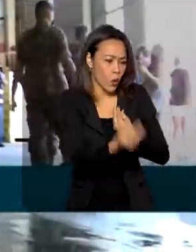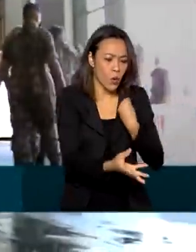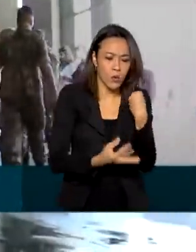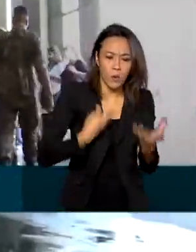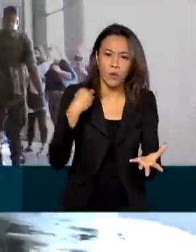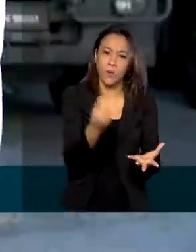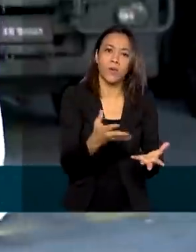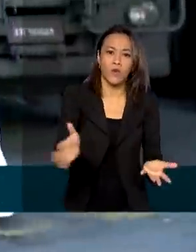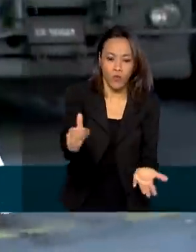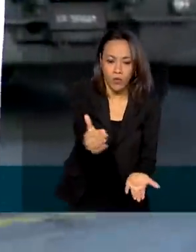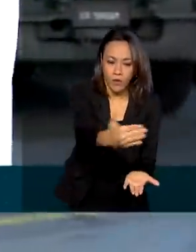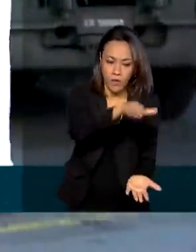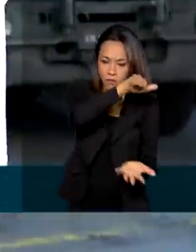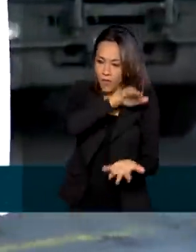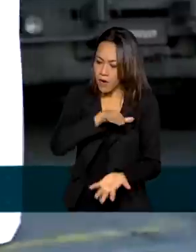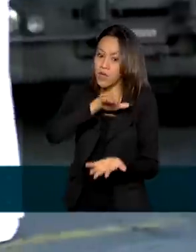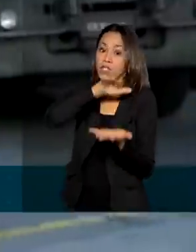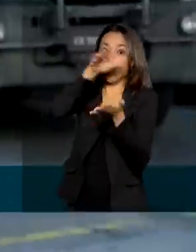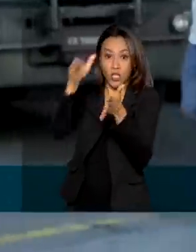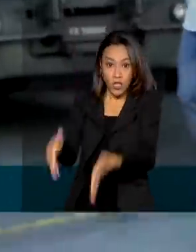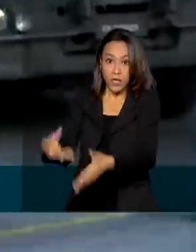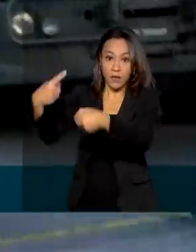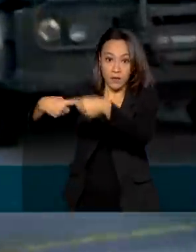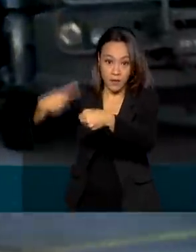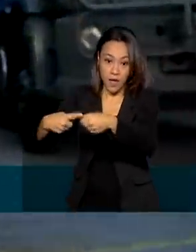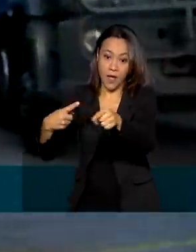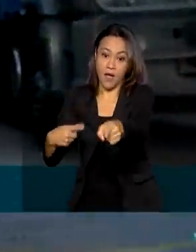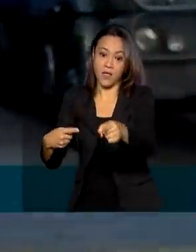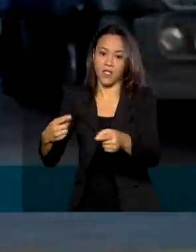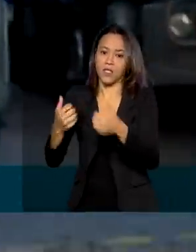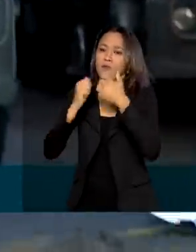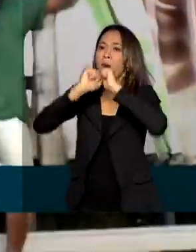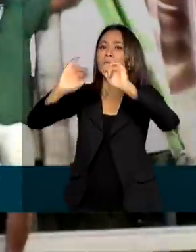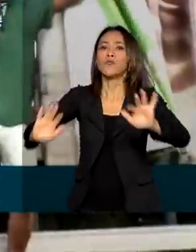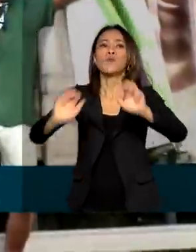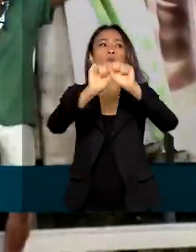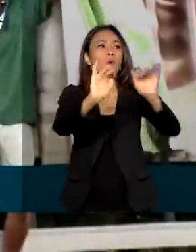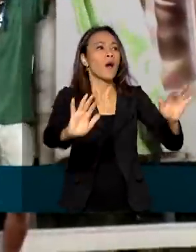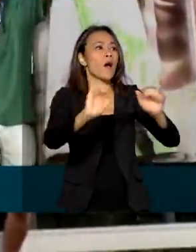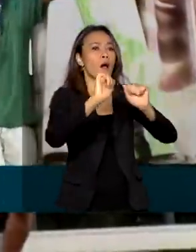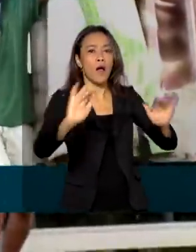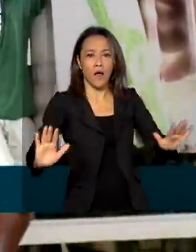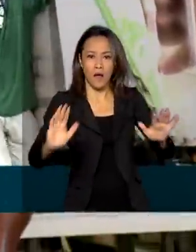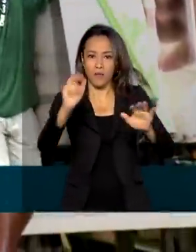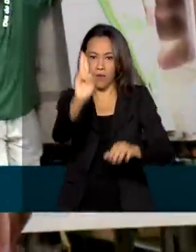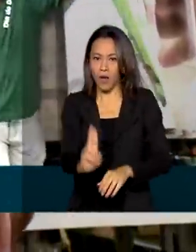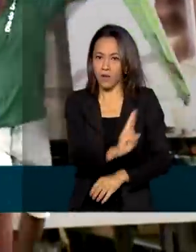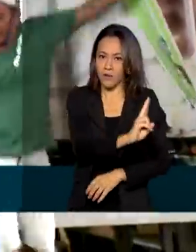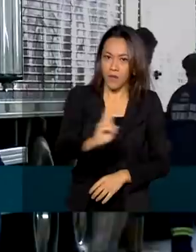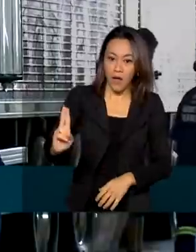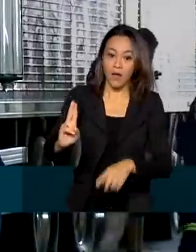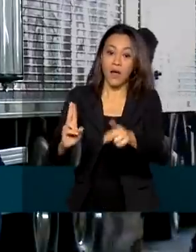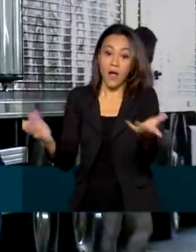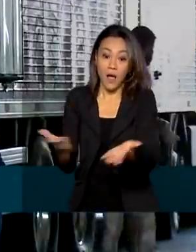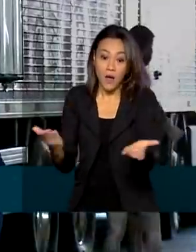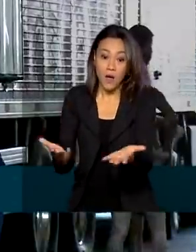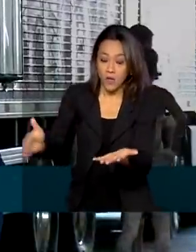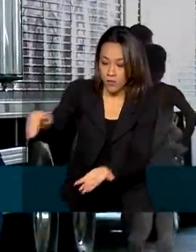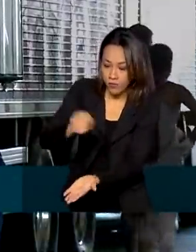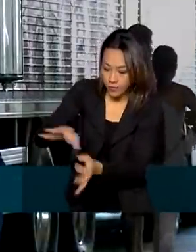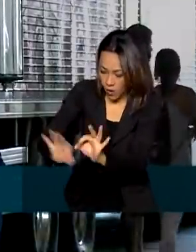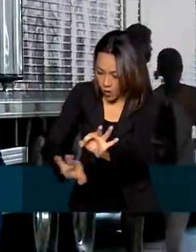entrepostos. Chegando em Aparecida, os caminhões foram abençoados. Kits estão sendo montados para serem